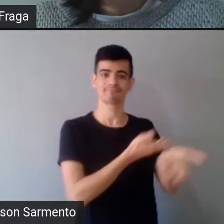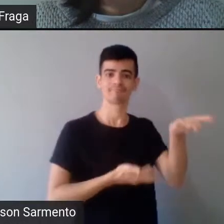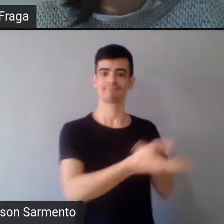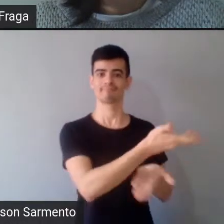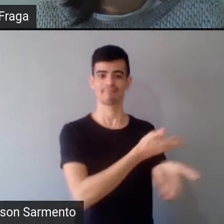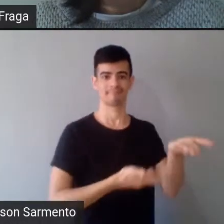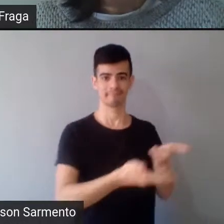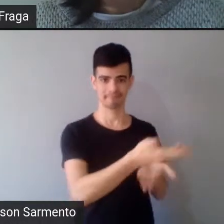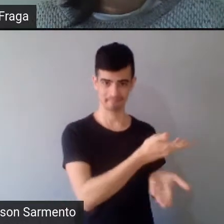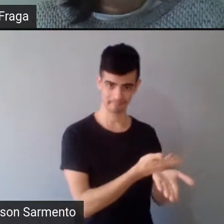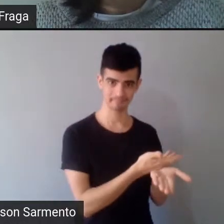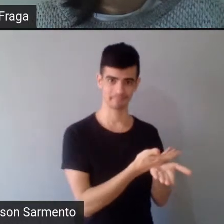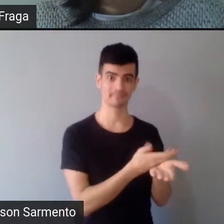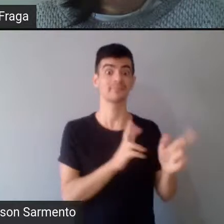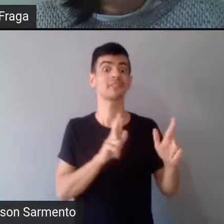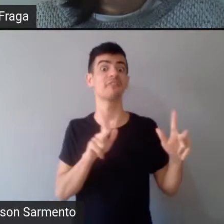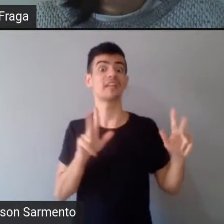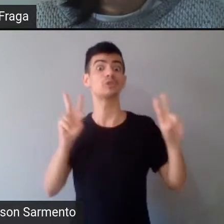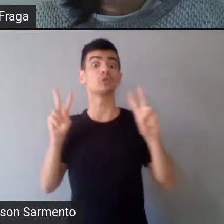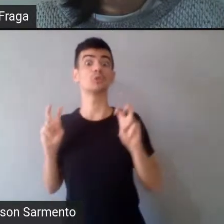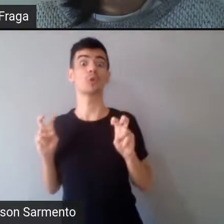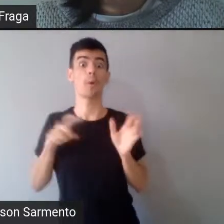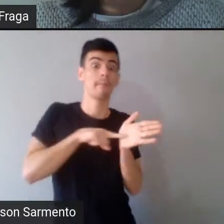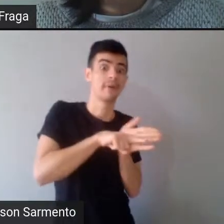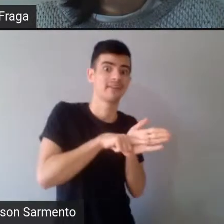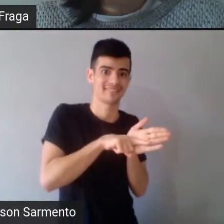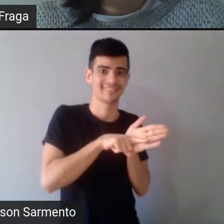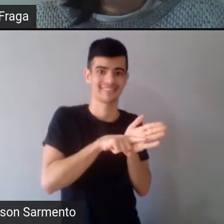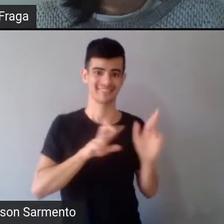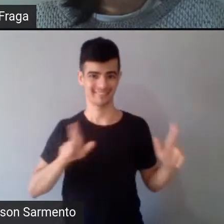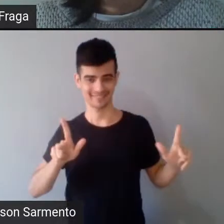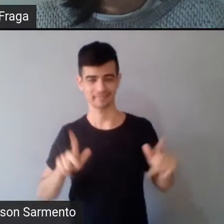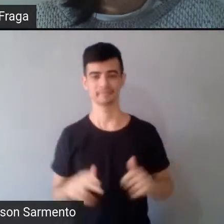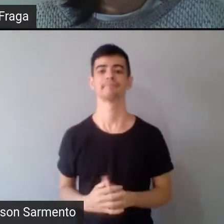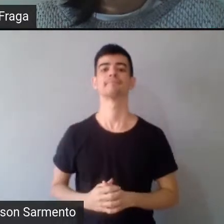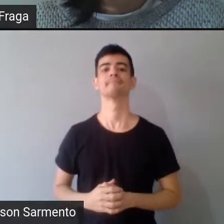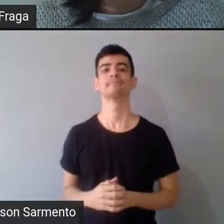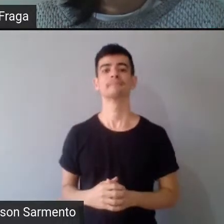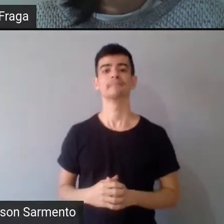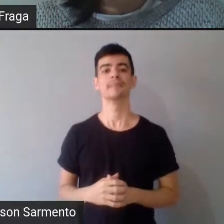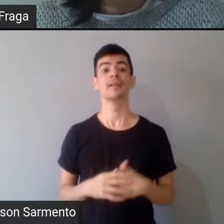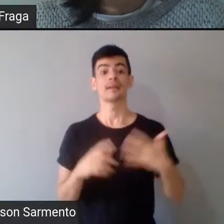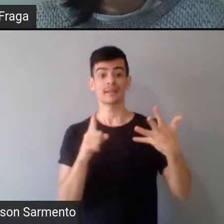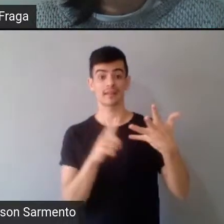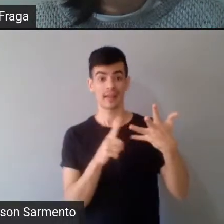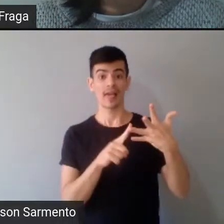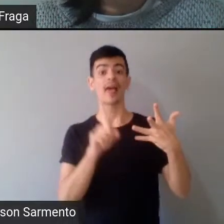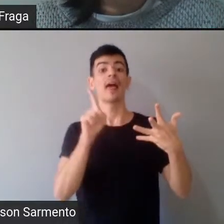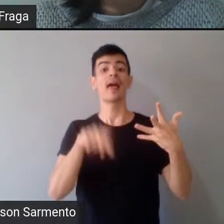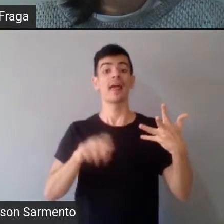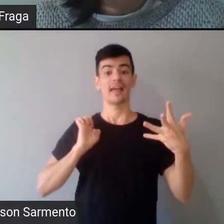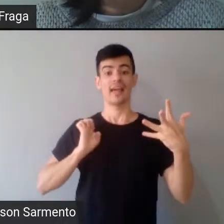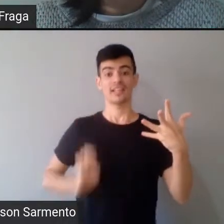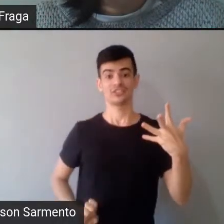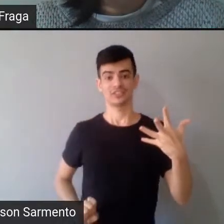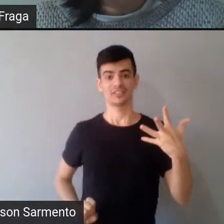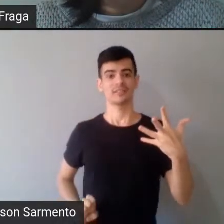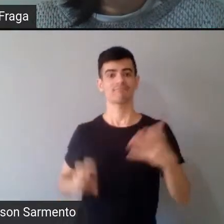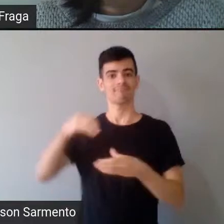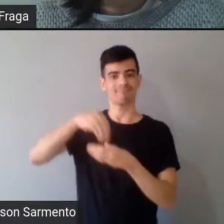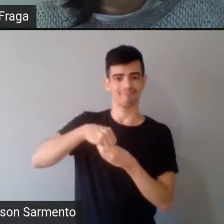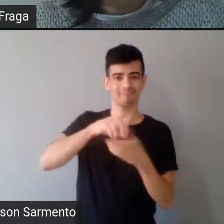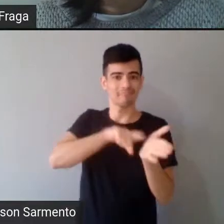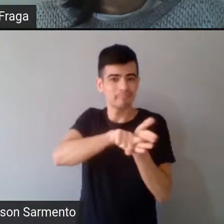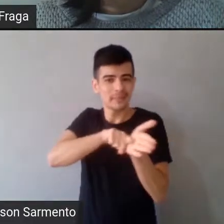os princípios éticos específicos que devem orientar esse trabalho, né, então vão discutir questões de